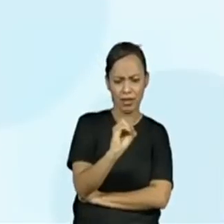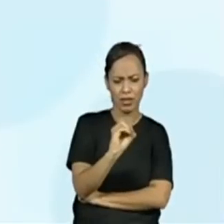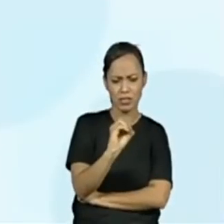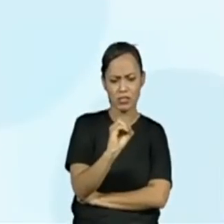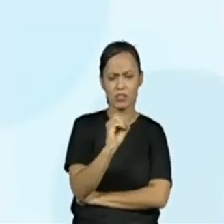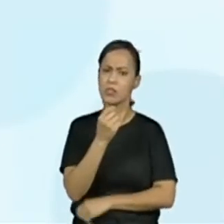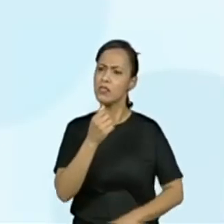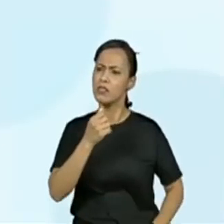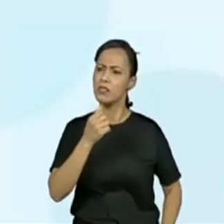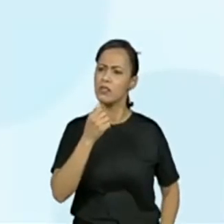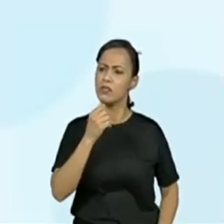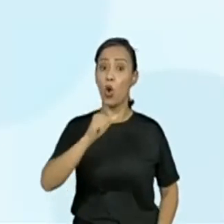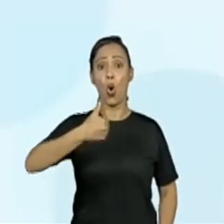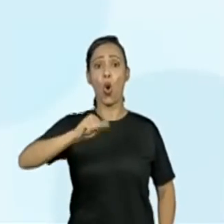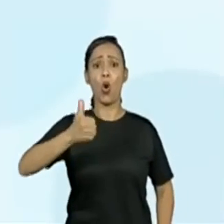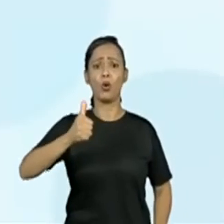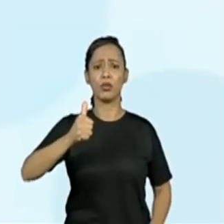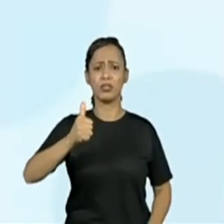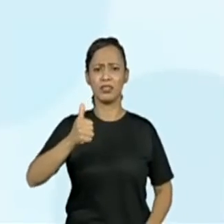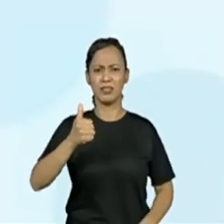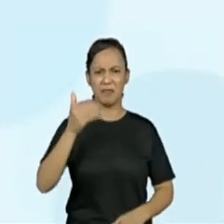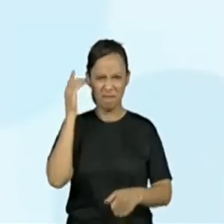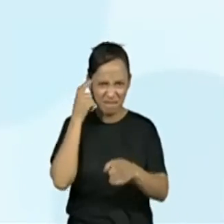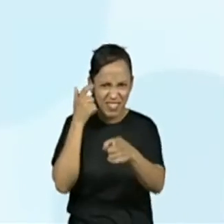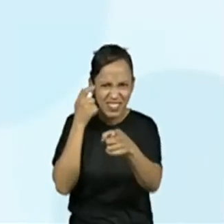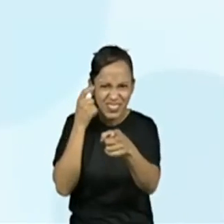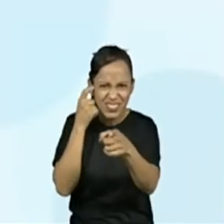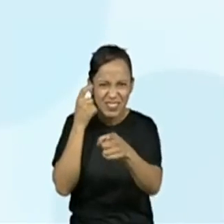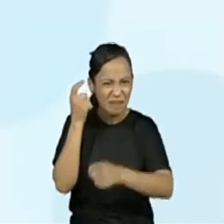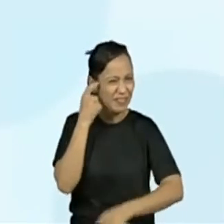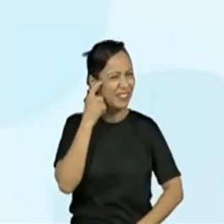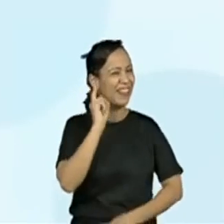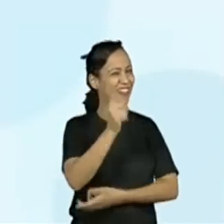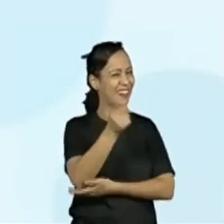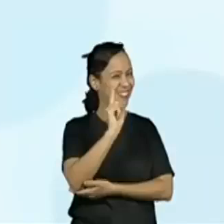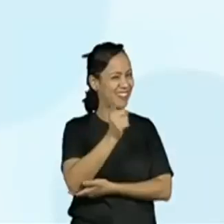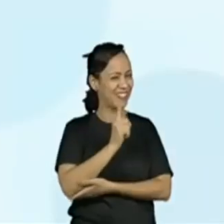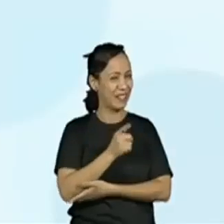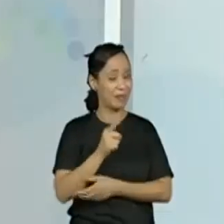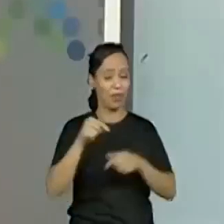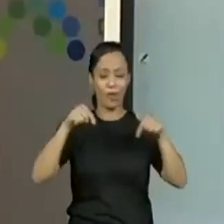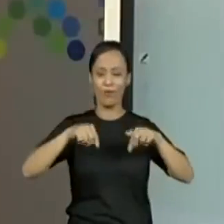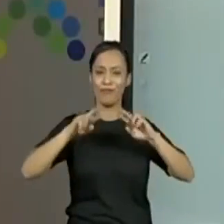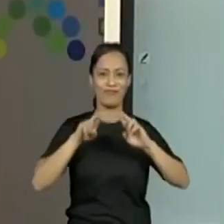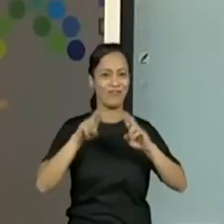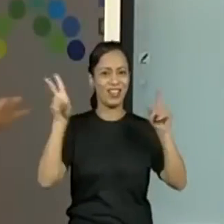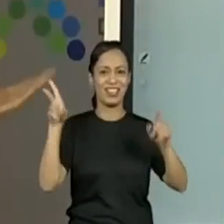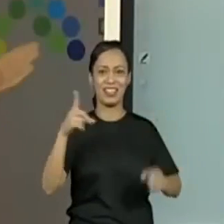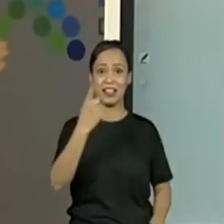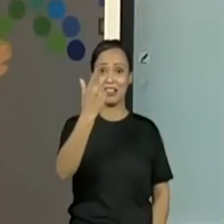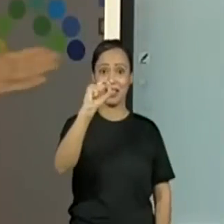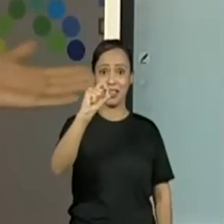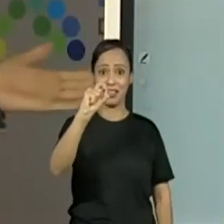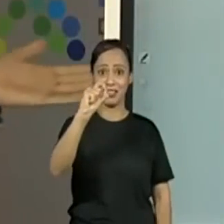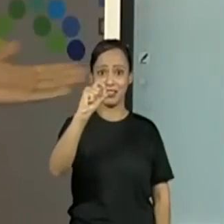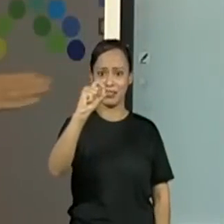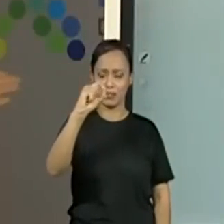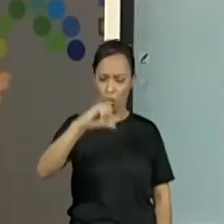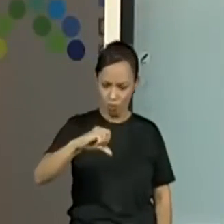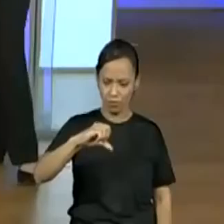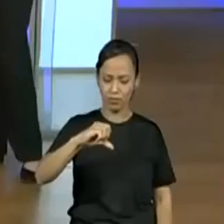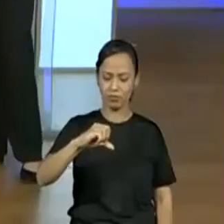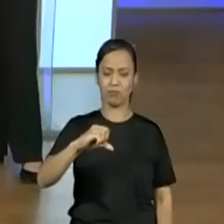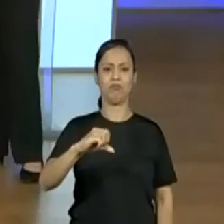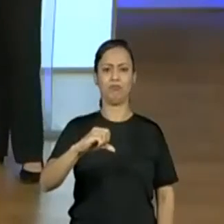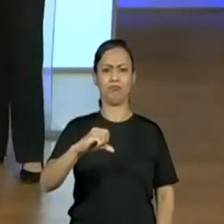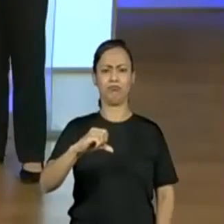a gente ia encontrar o número 11? Poderíamos, não é? Possivelmente. Mas nesse caso aqui, puxa, 10, a gente está